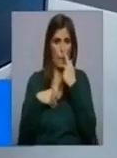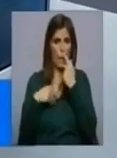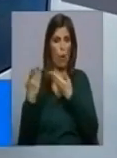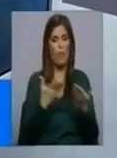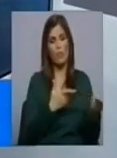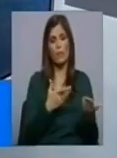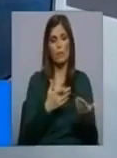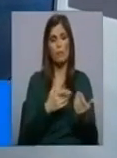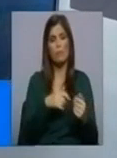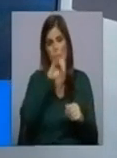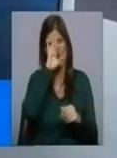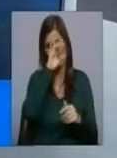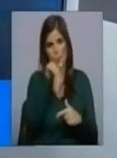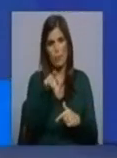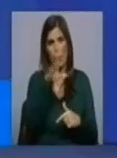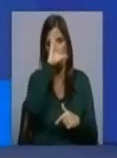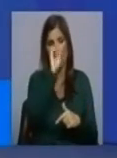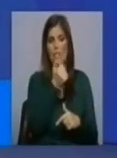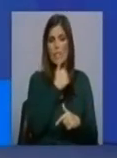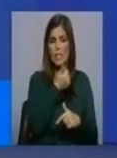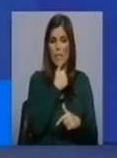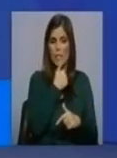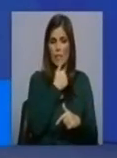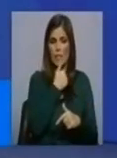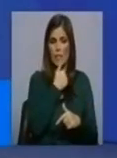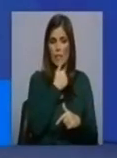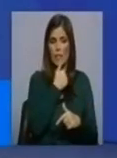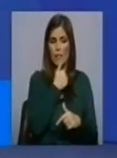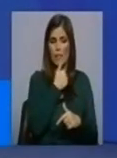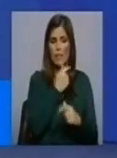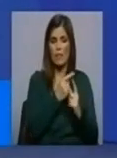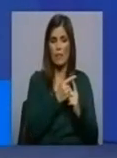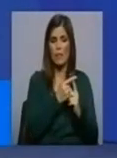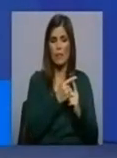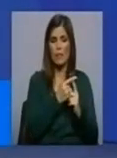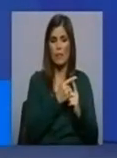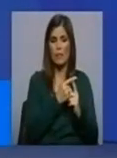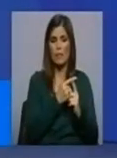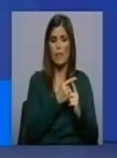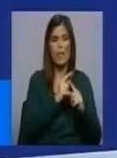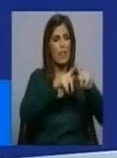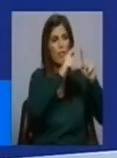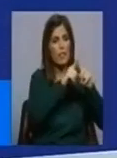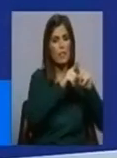Surpreendiu que o Governo optasse por um desconfinamento geograficamente diferenciado.